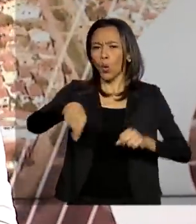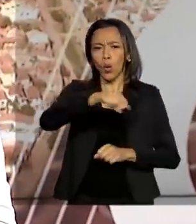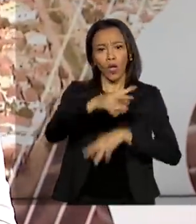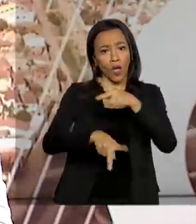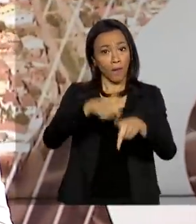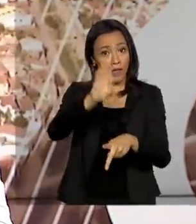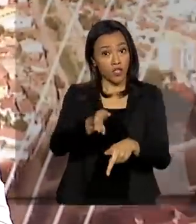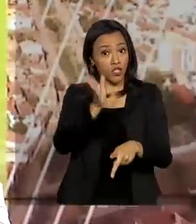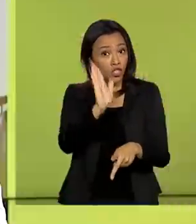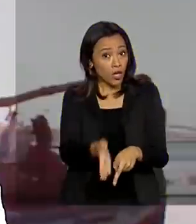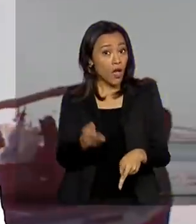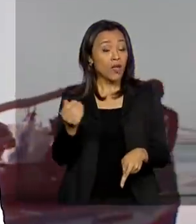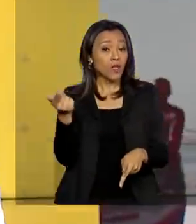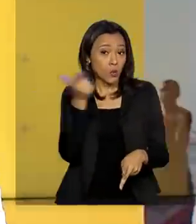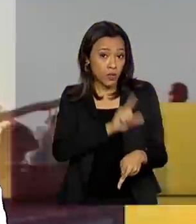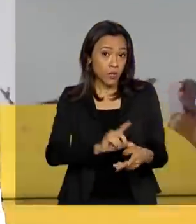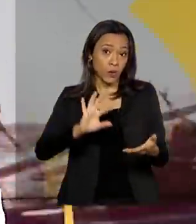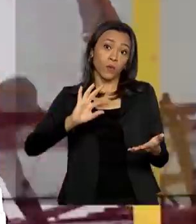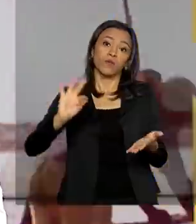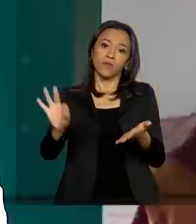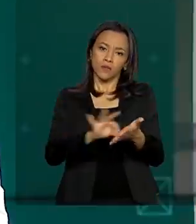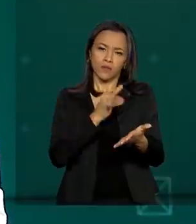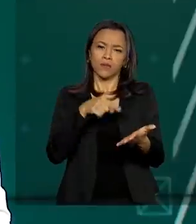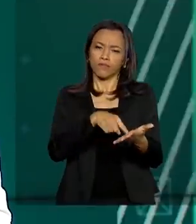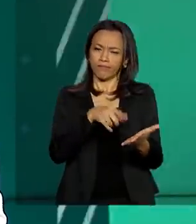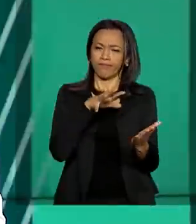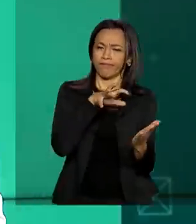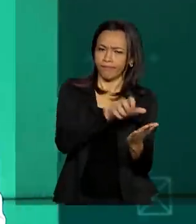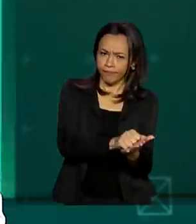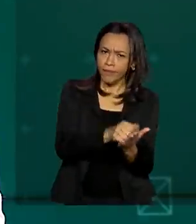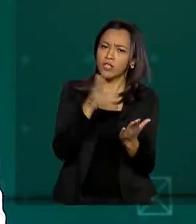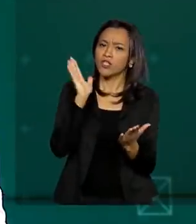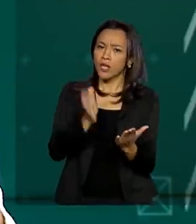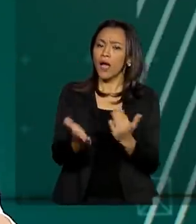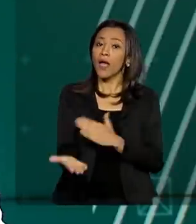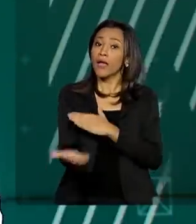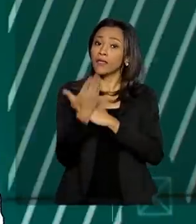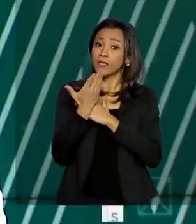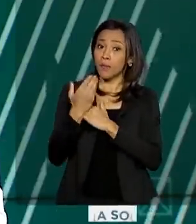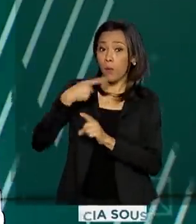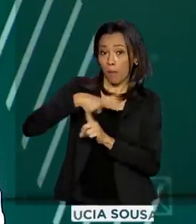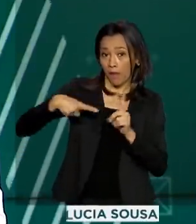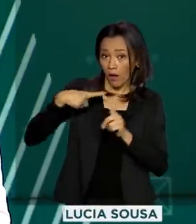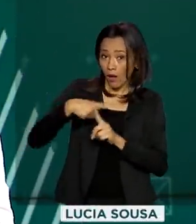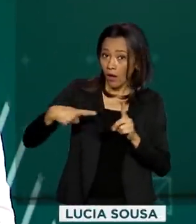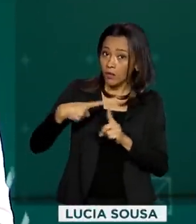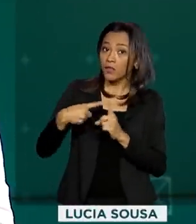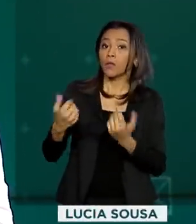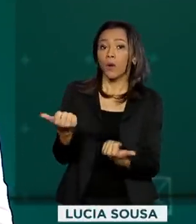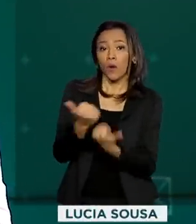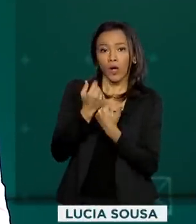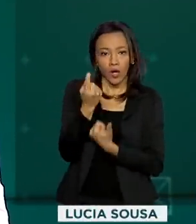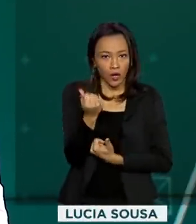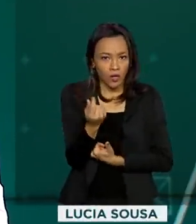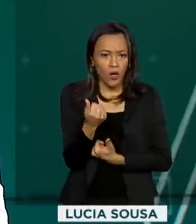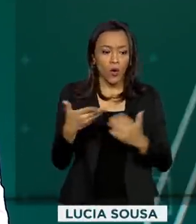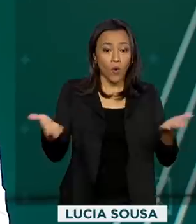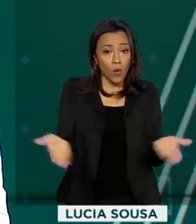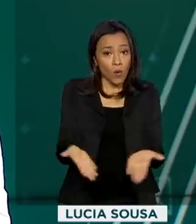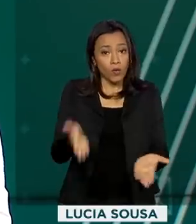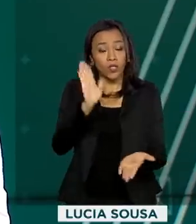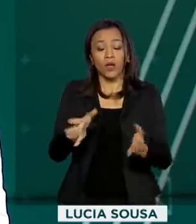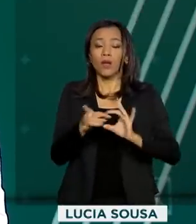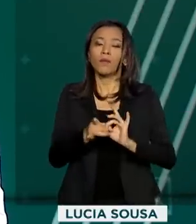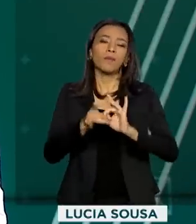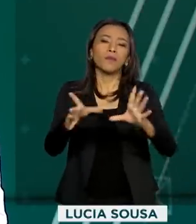cadastraram para ter acesso ao auxílio emergencial já receberam pelo menos alguma parcela do benefício. Hoje estão liberadas as